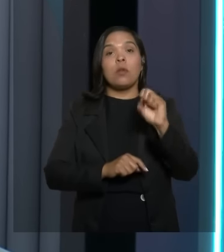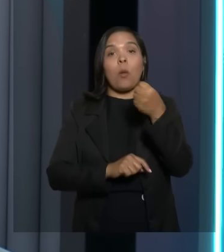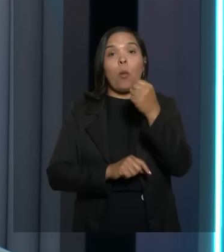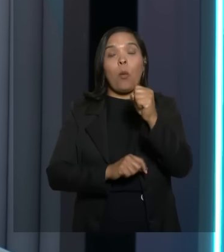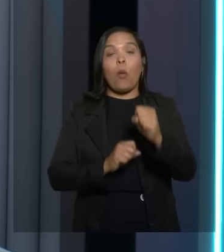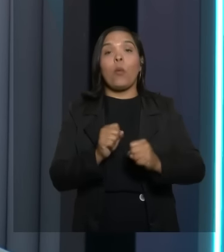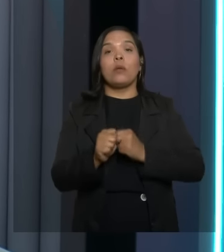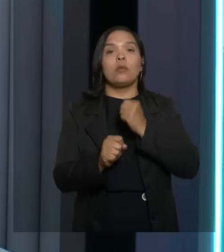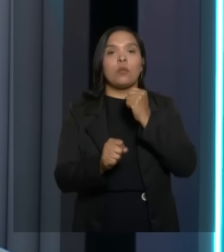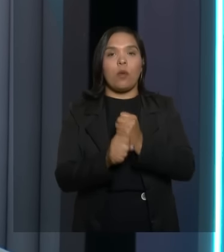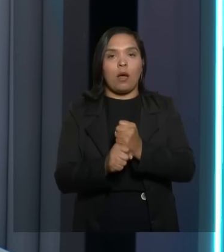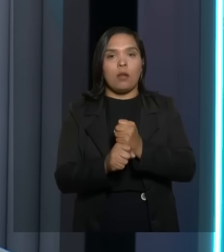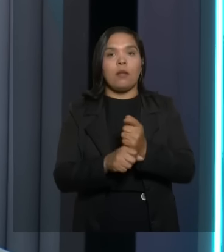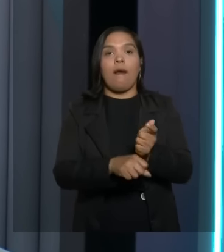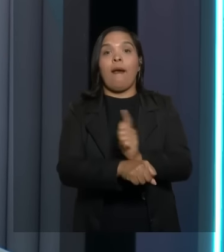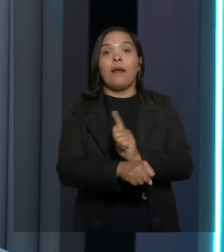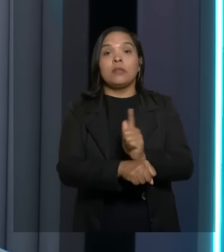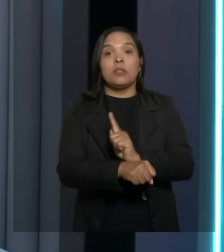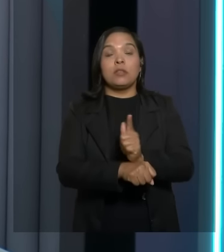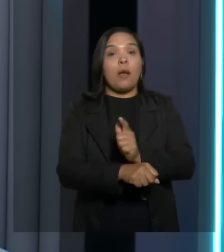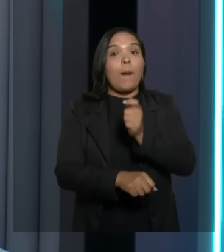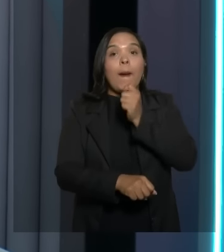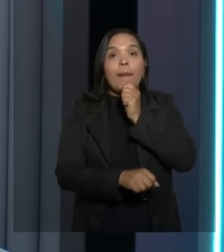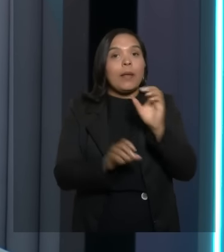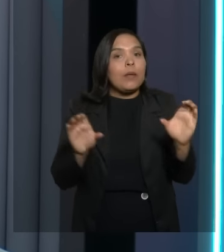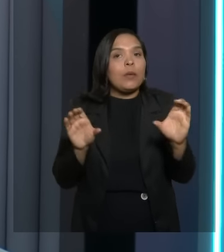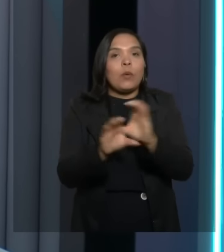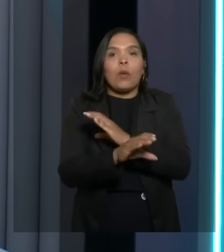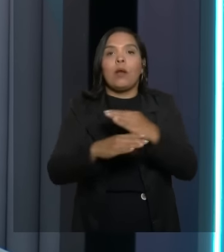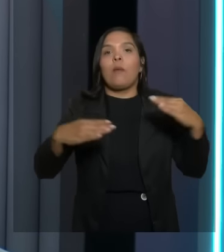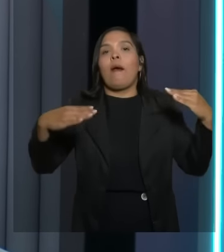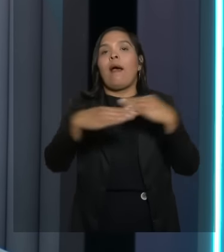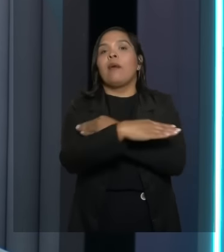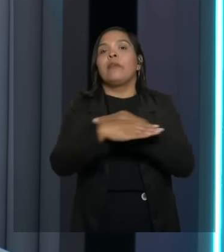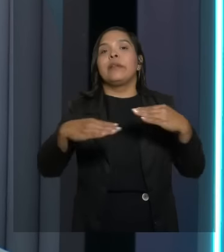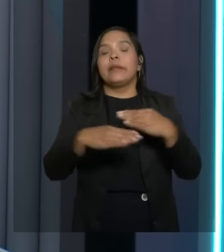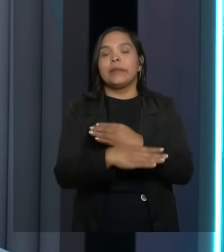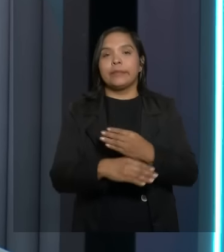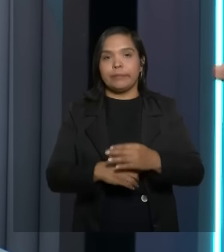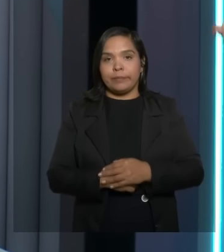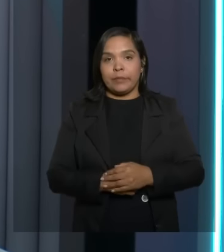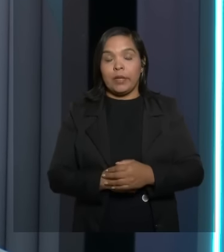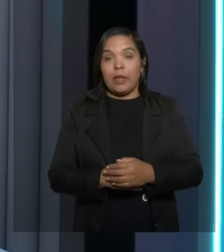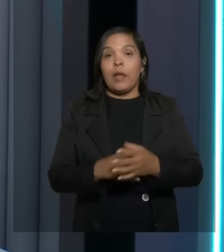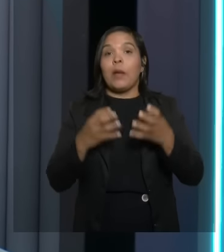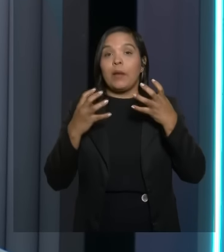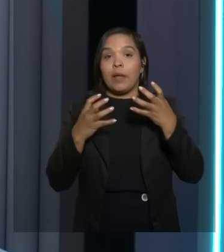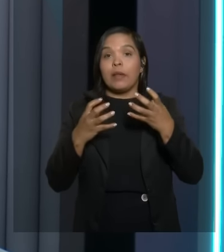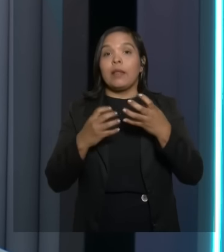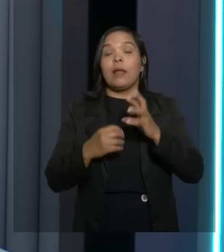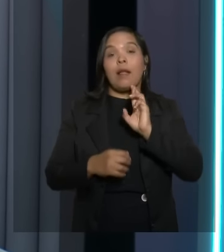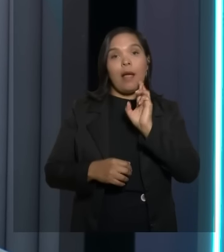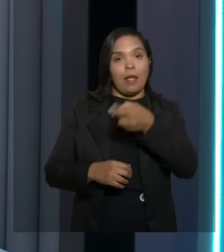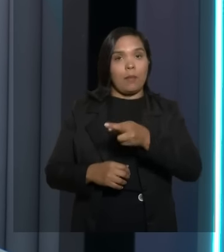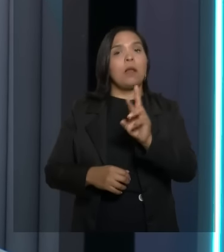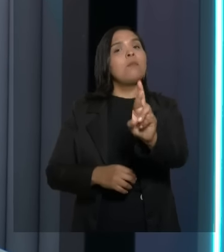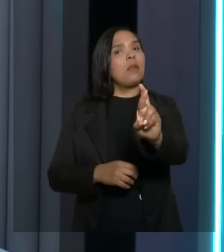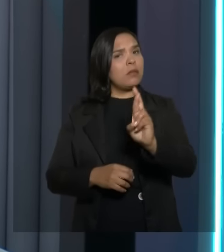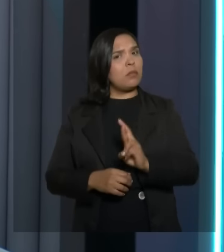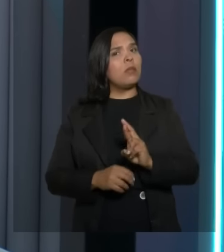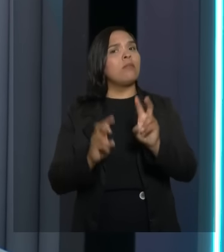anos, a gestão da senhora ainda não concluiu essa avenida. Então, eu gostaria que, na réplica, a senhora pudesse me responder sobre isso.